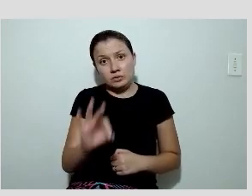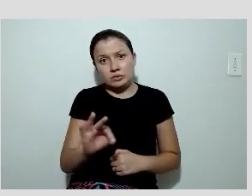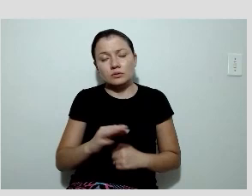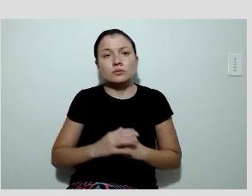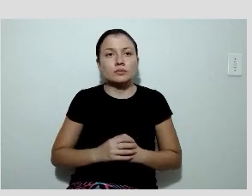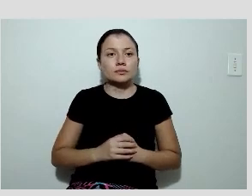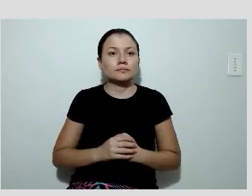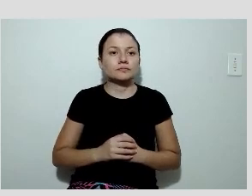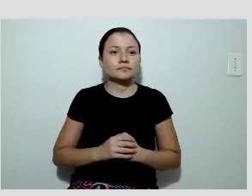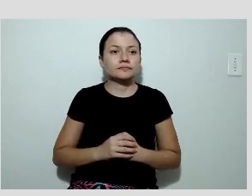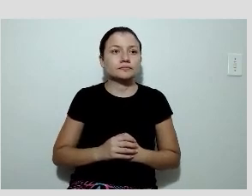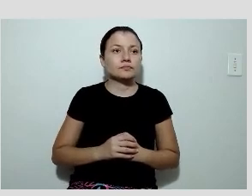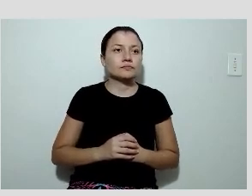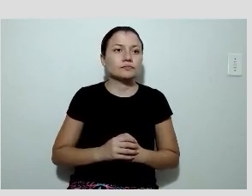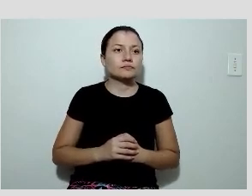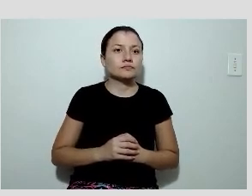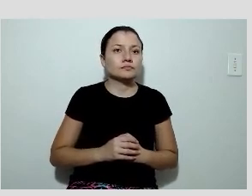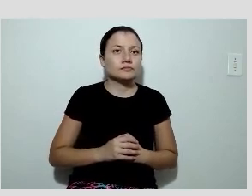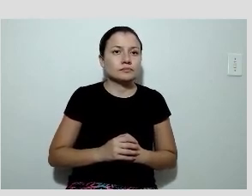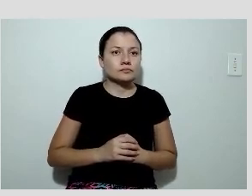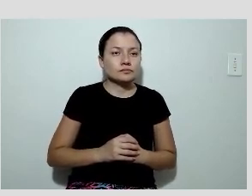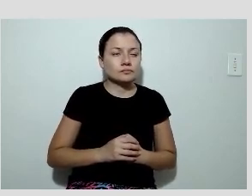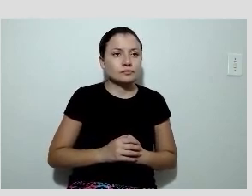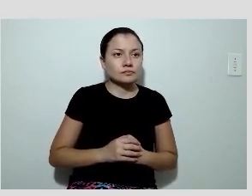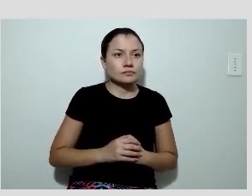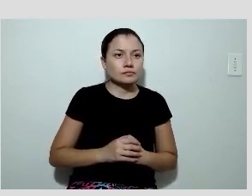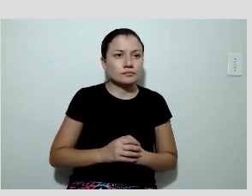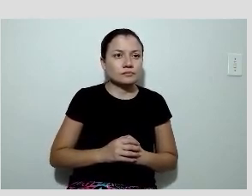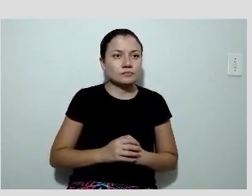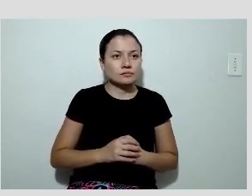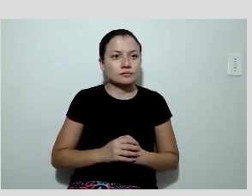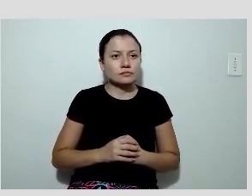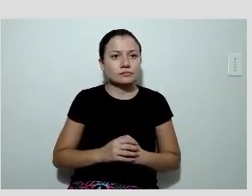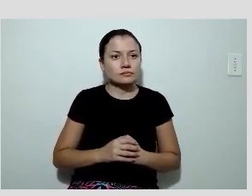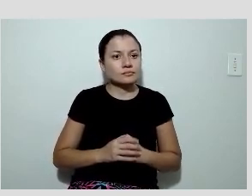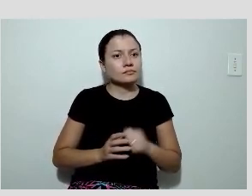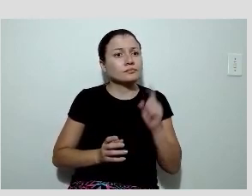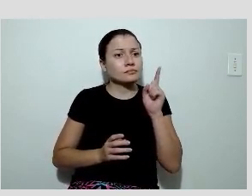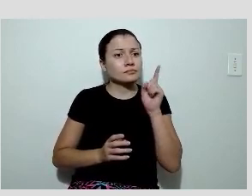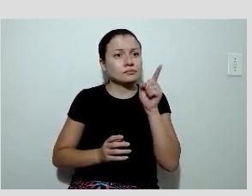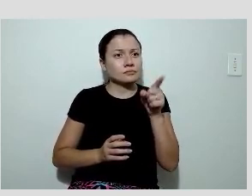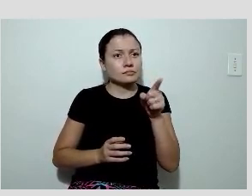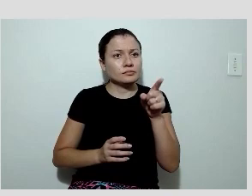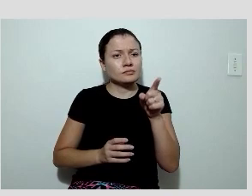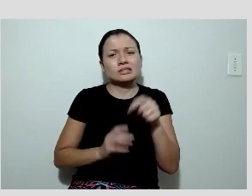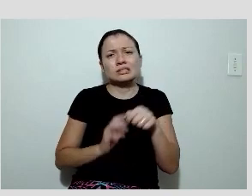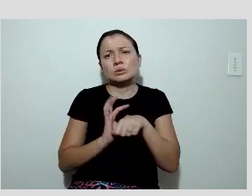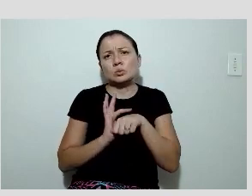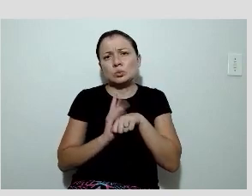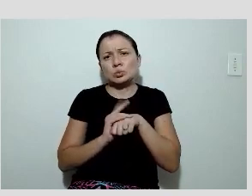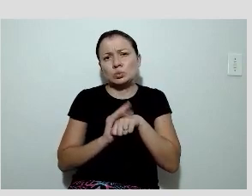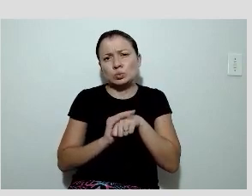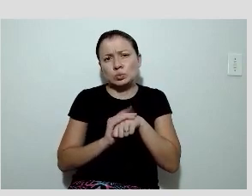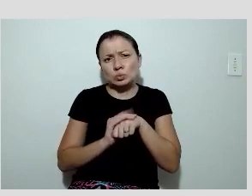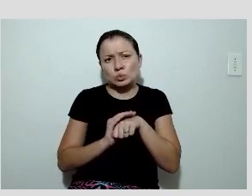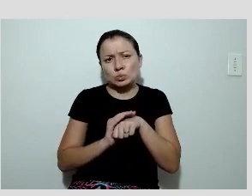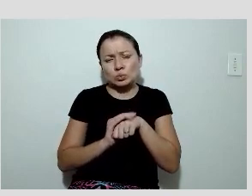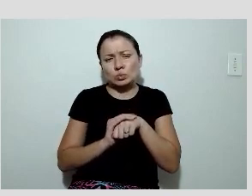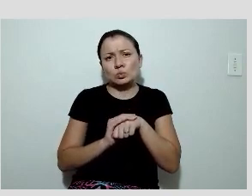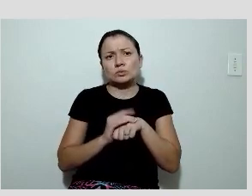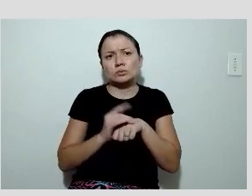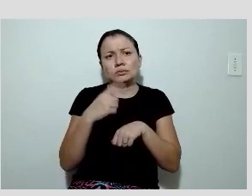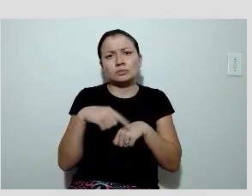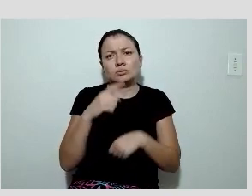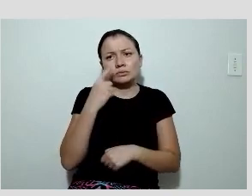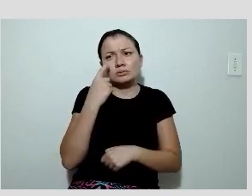essa é a outra imagem da mesma visão, e o leito nativo dele era muito doente, essa é imagem desse